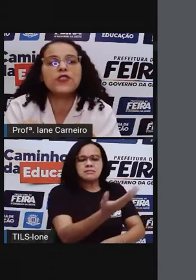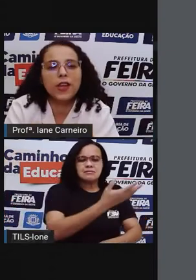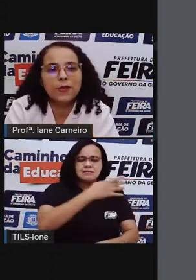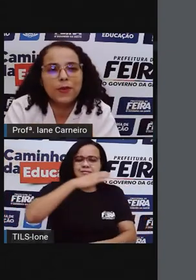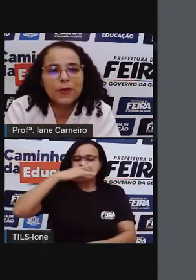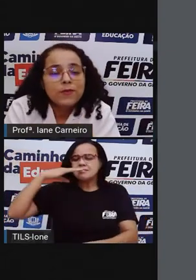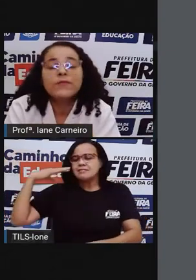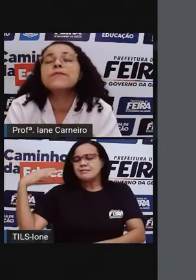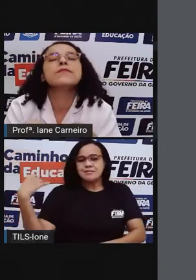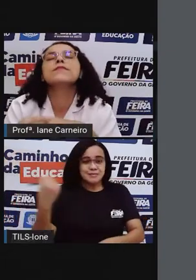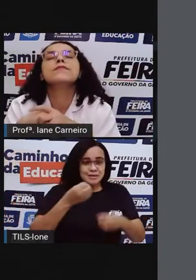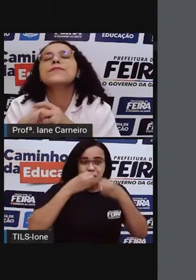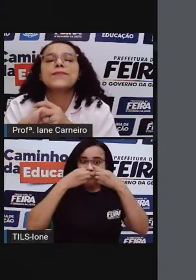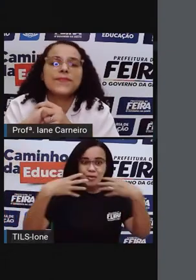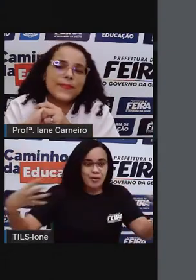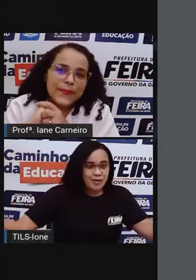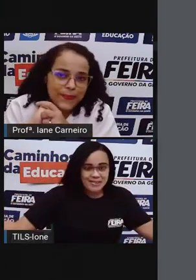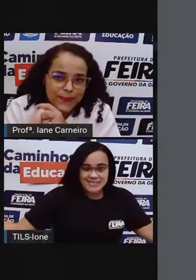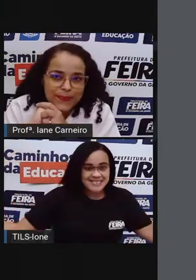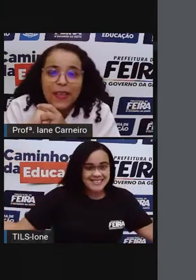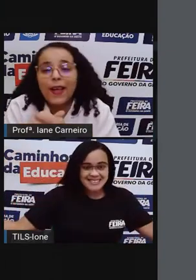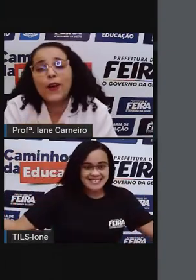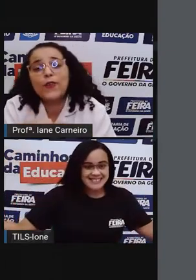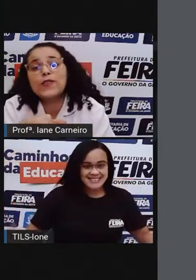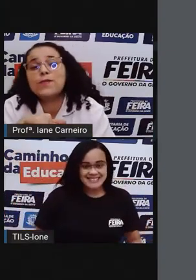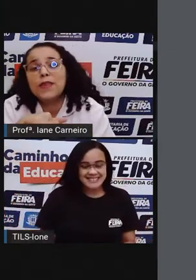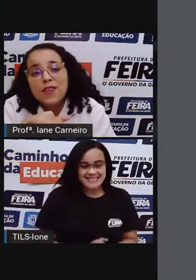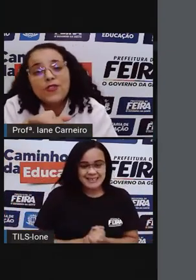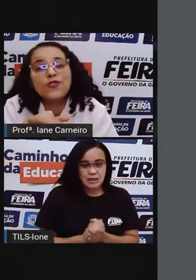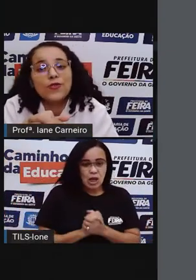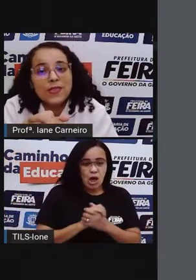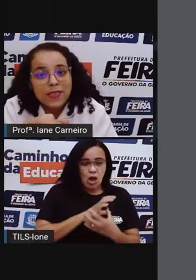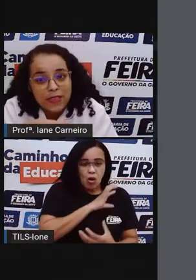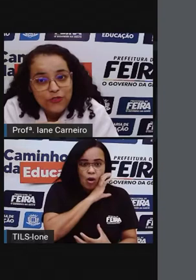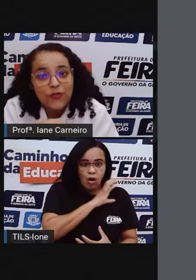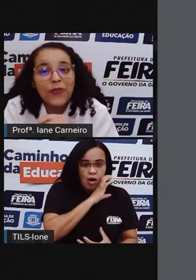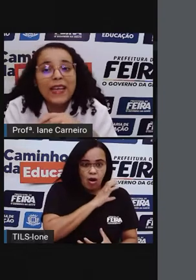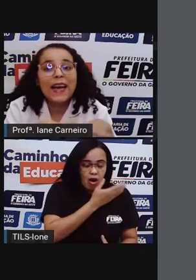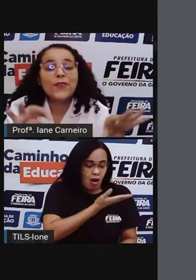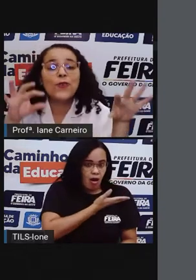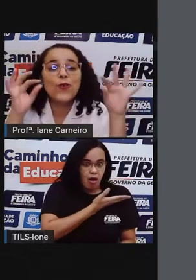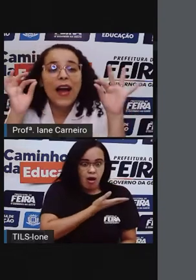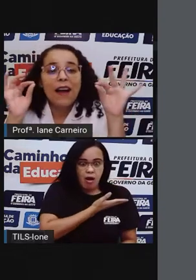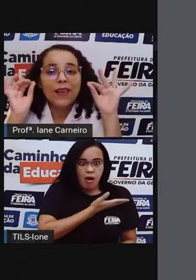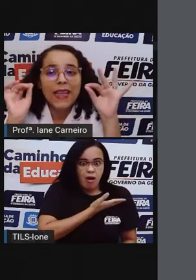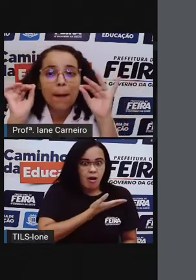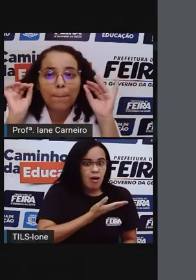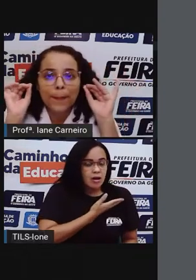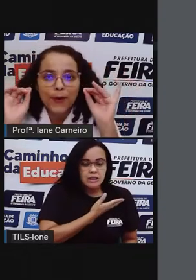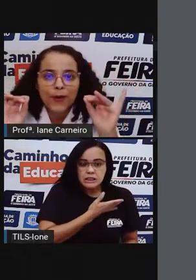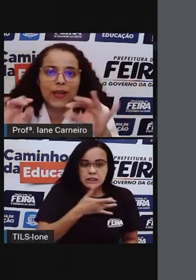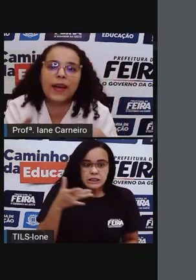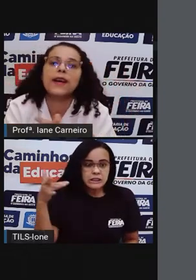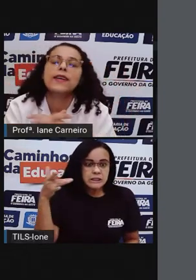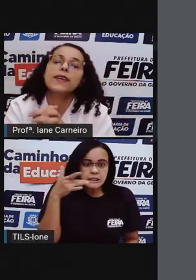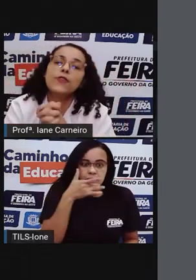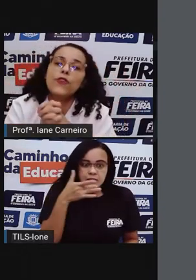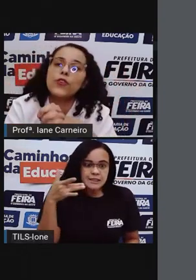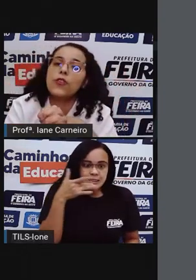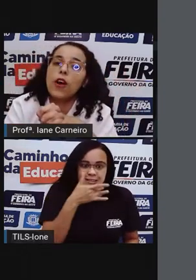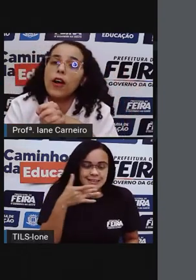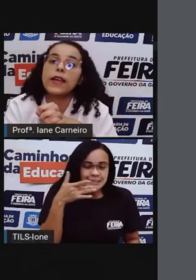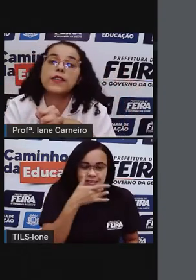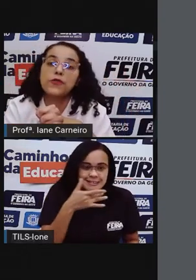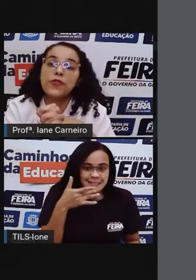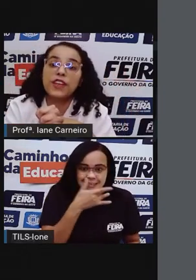Sente aí o cheiro do bolo! Hum! Os bichos do sítio ficaram com água na boca e